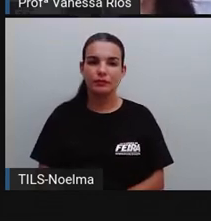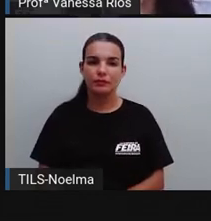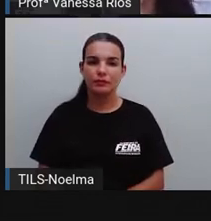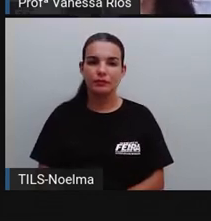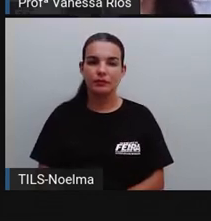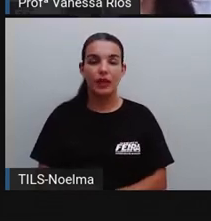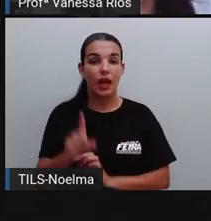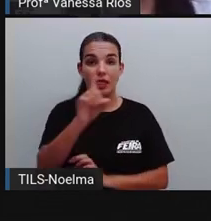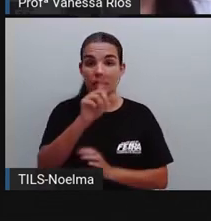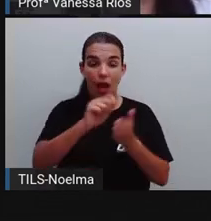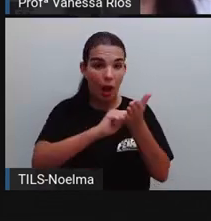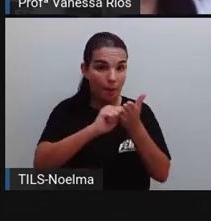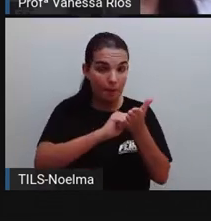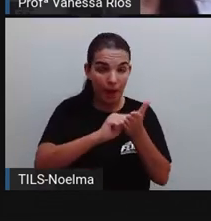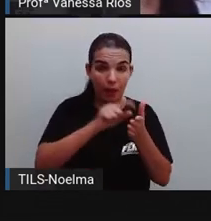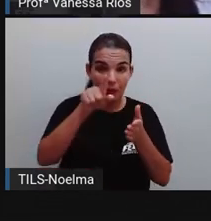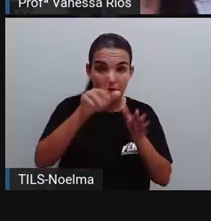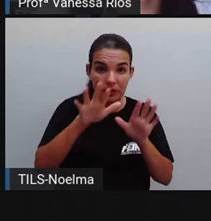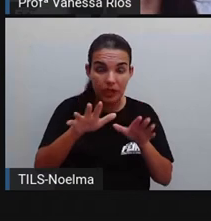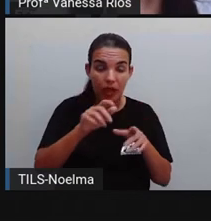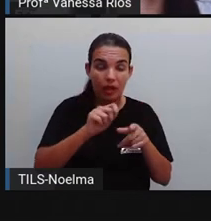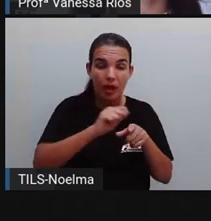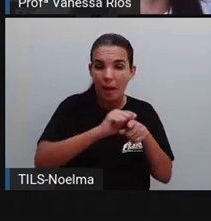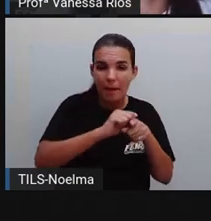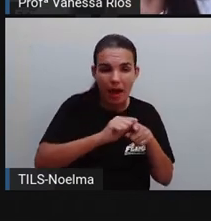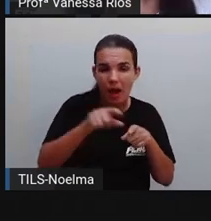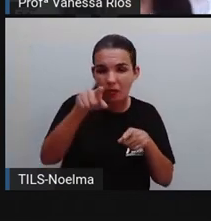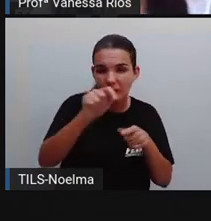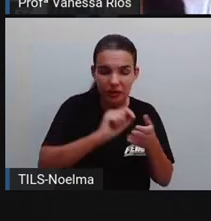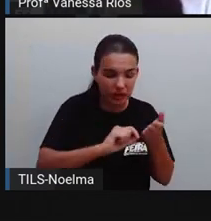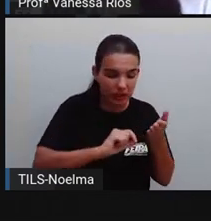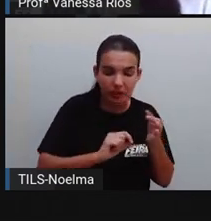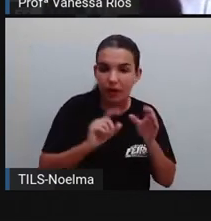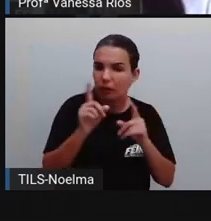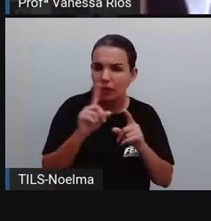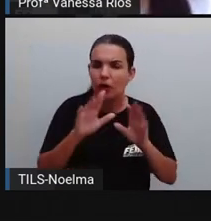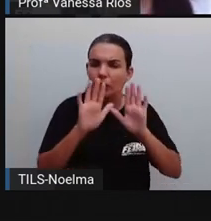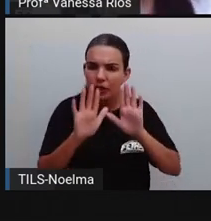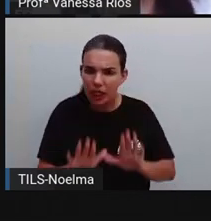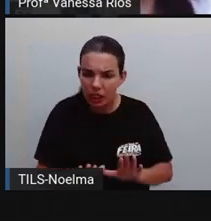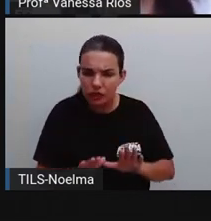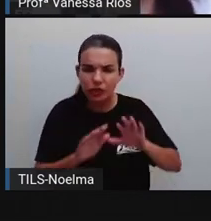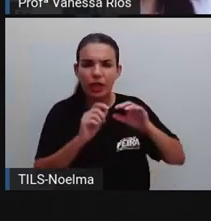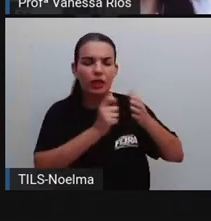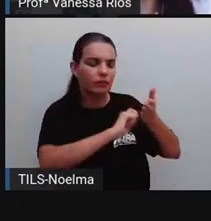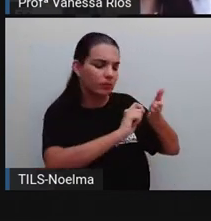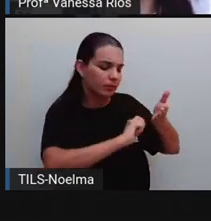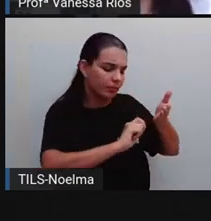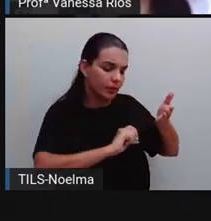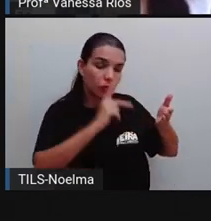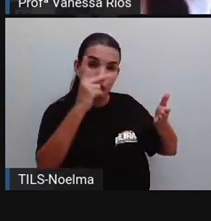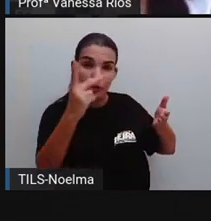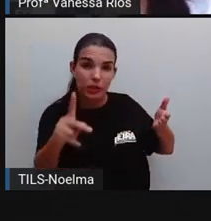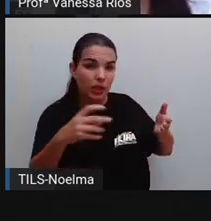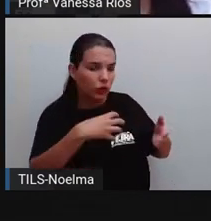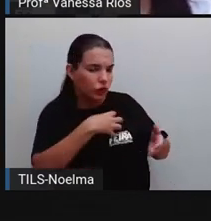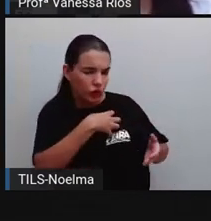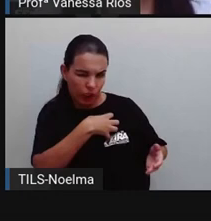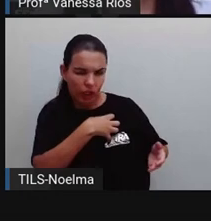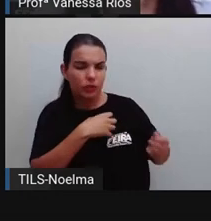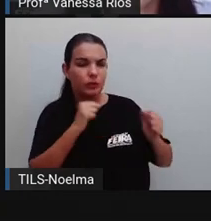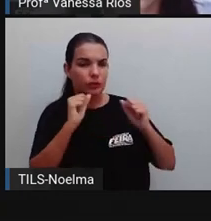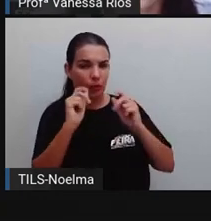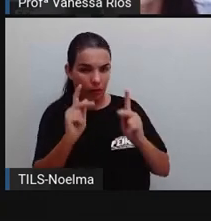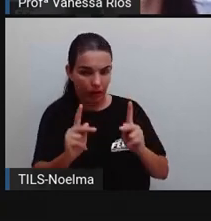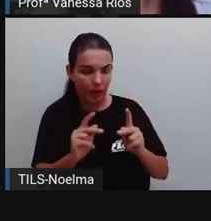a palavra que você escreveu, caso você tenha escrito trocando alguma letra, tenha escrito aí utilizando a ortografia de forma